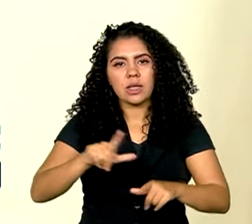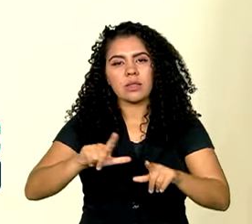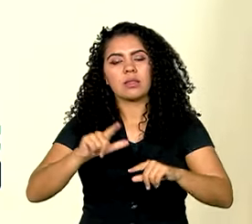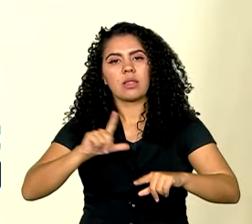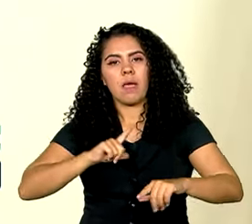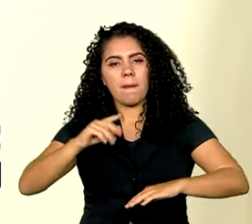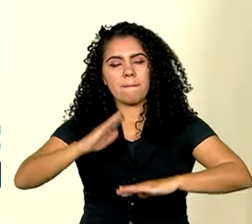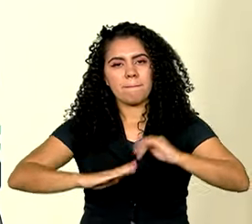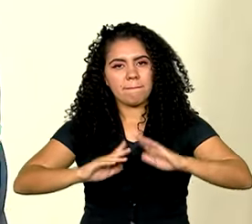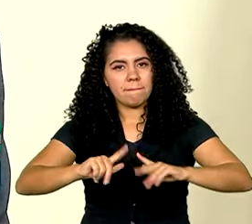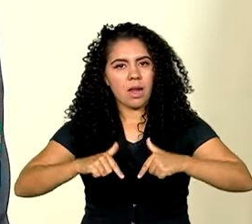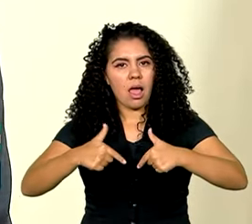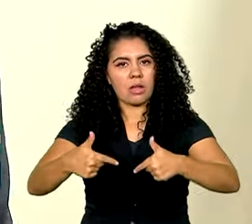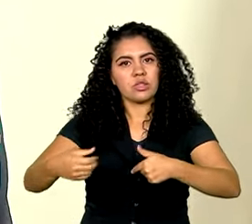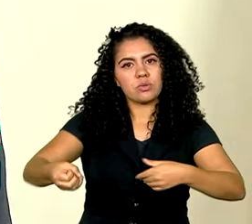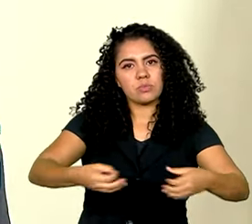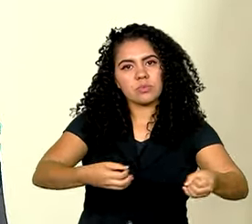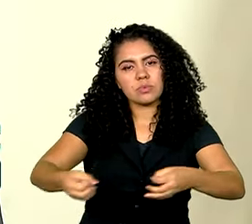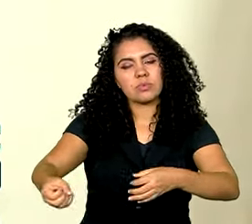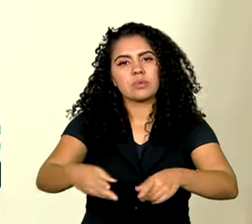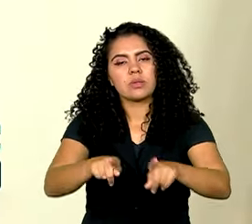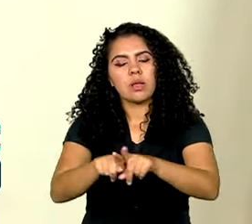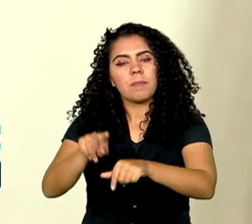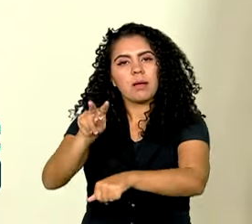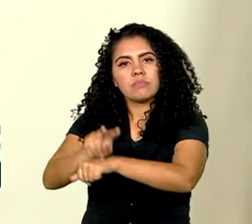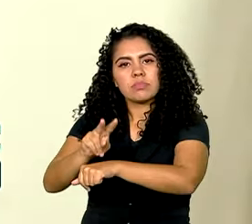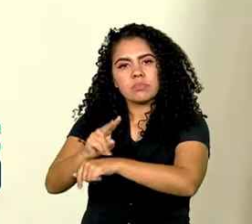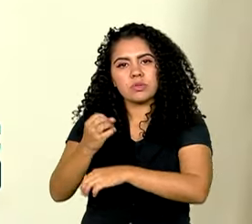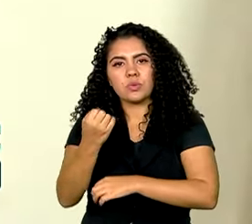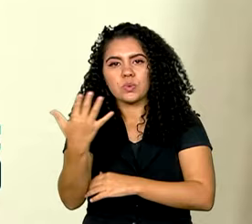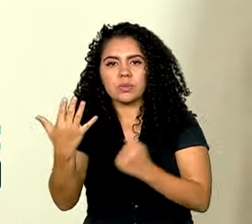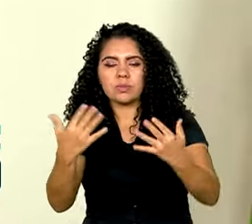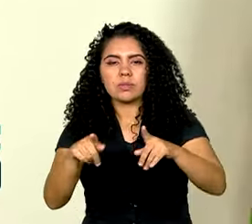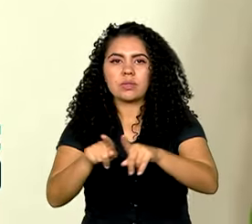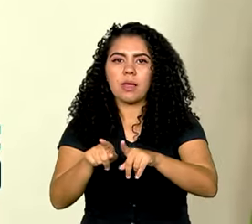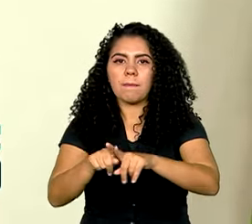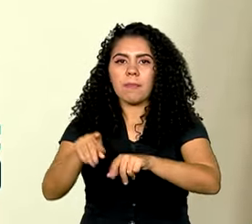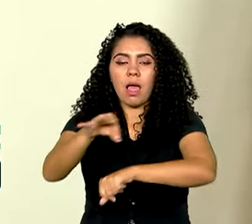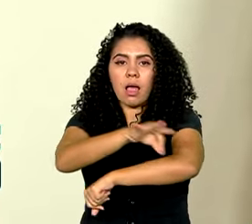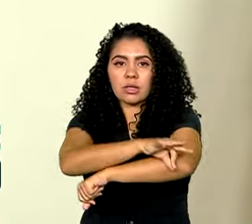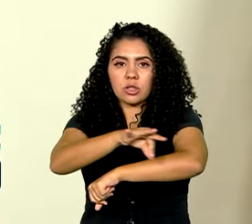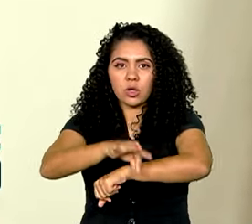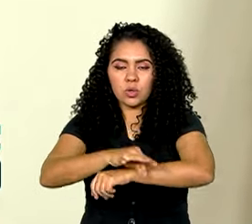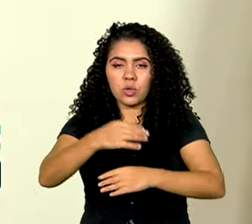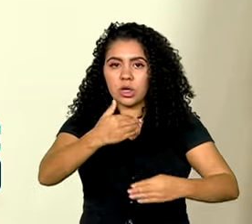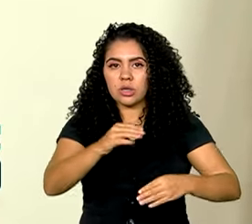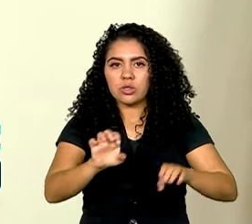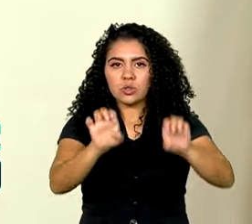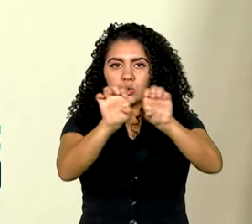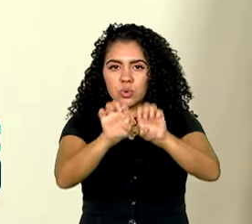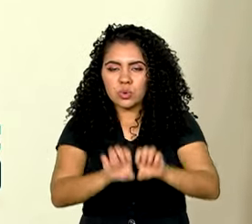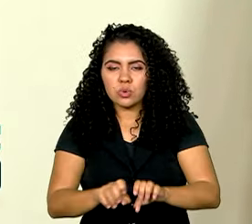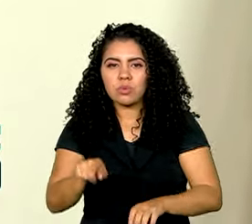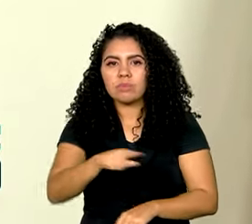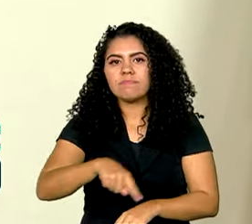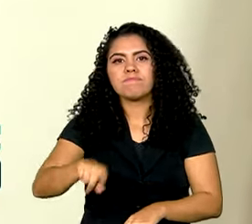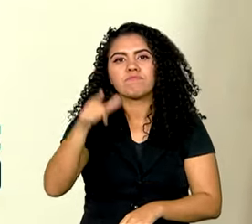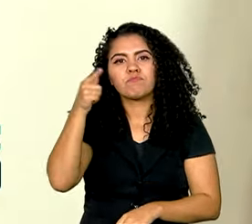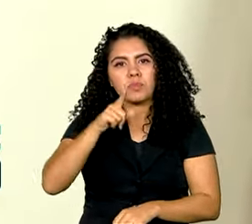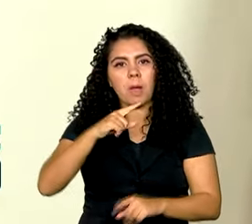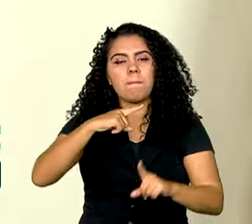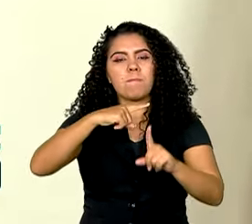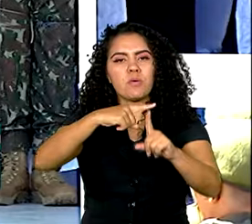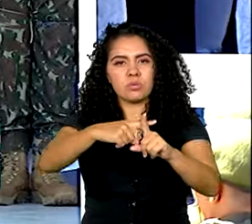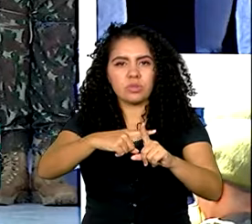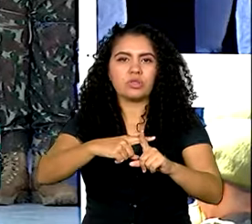relacionadas à compensação ambiental e a própria estrutura arquitetônica denotam que os ganhos ambientais que acompanham a